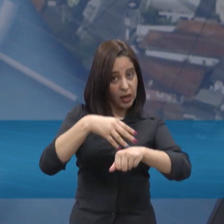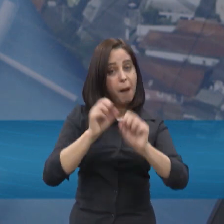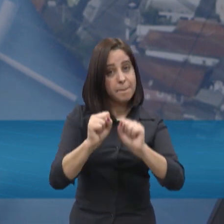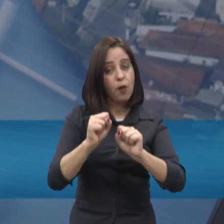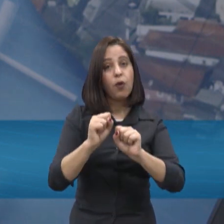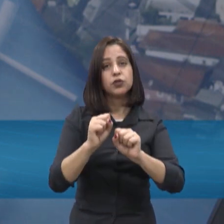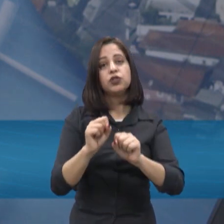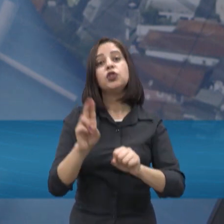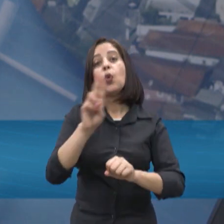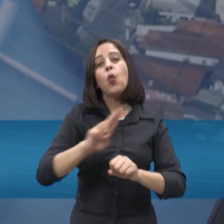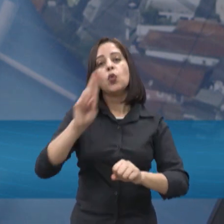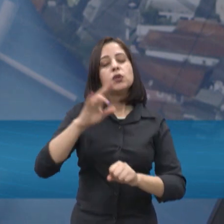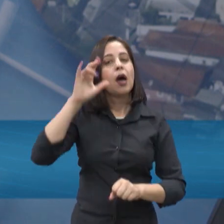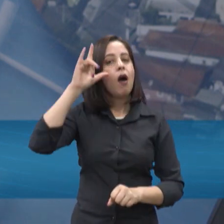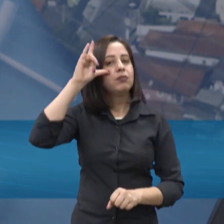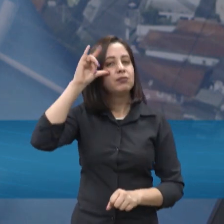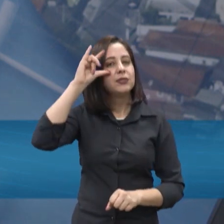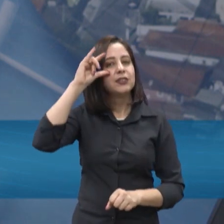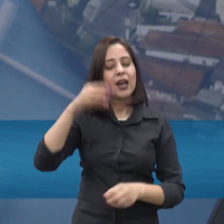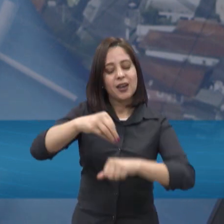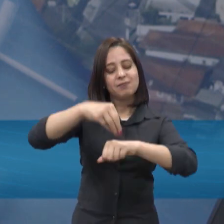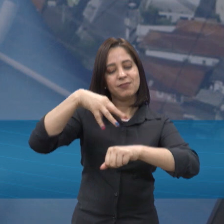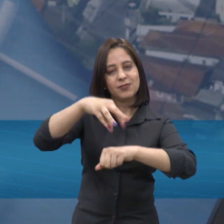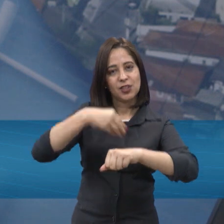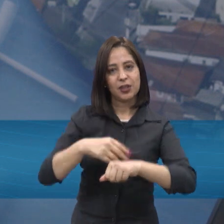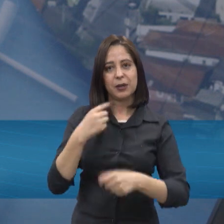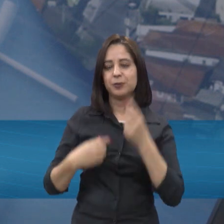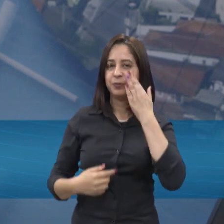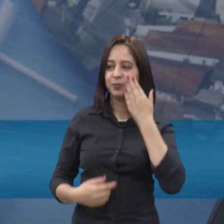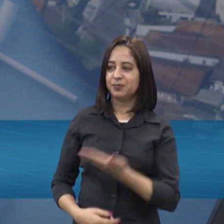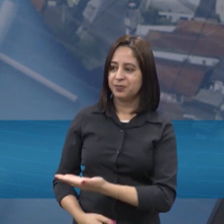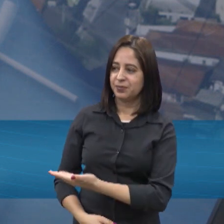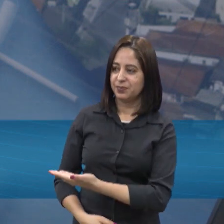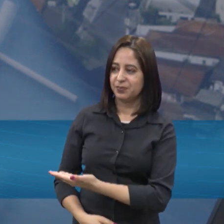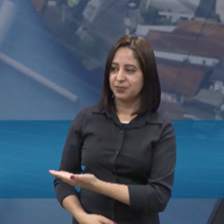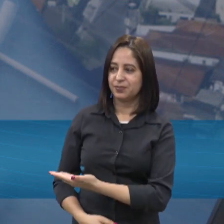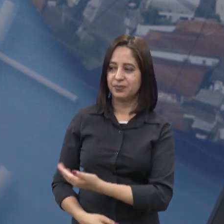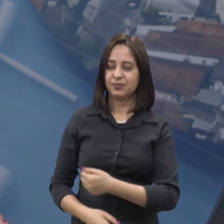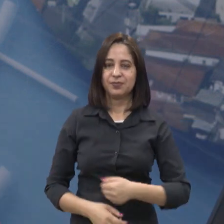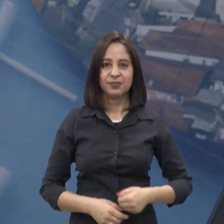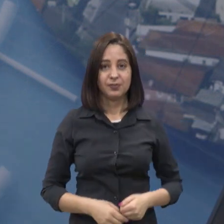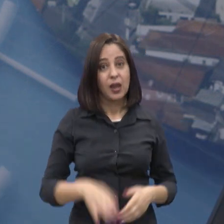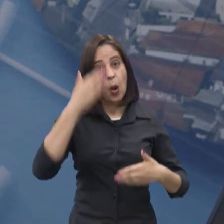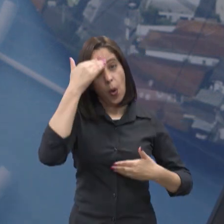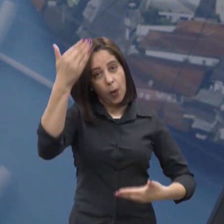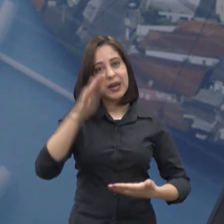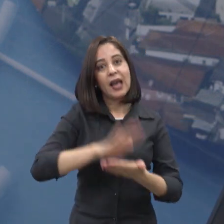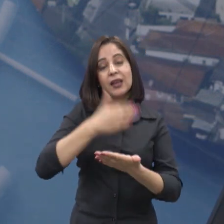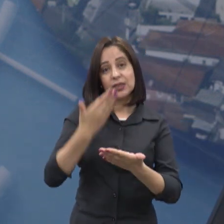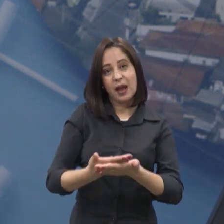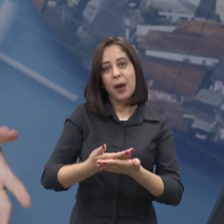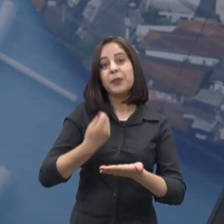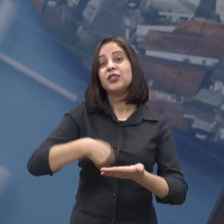demais programas da casa pelo nosso Instagram, que é o arroba tvcâmara sjc. Eu quero agradecer a Ana Furtado e o Luiz